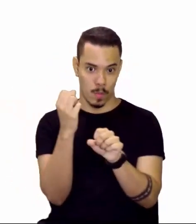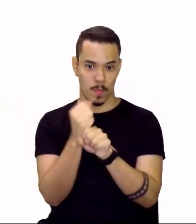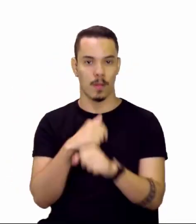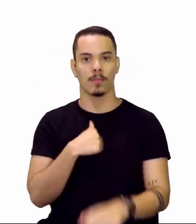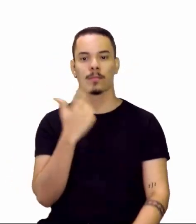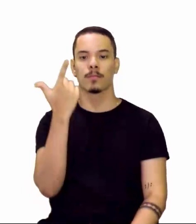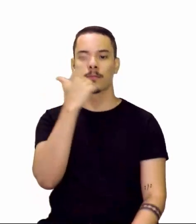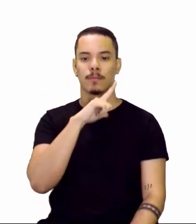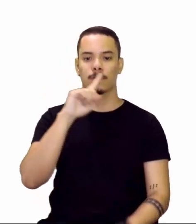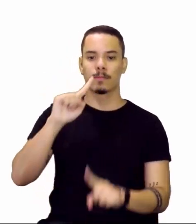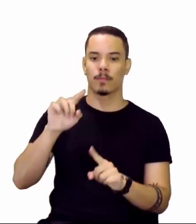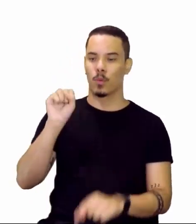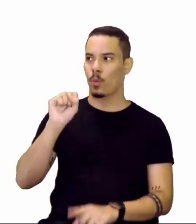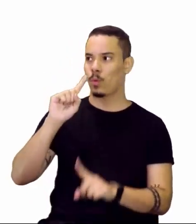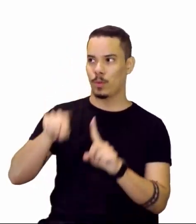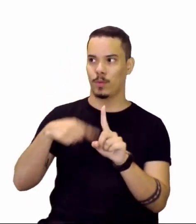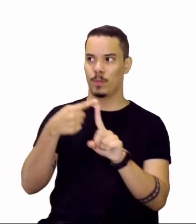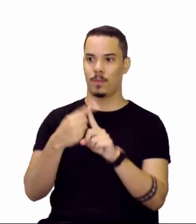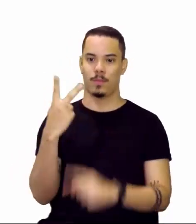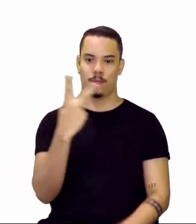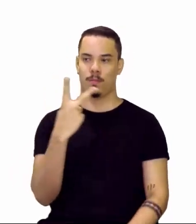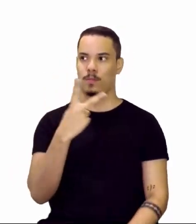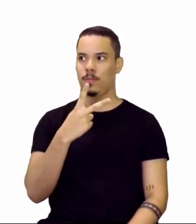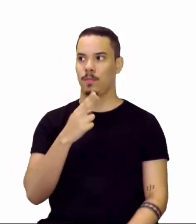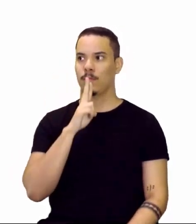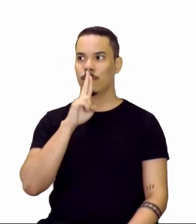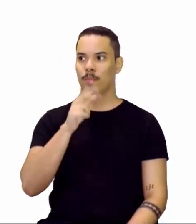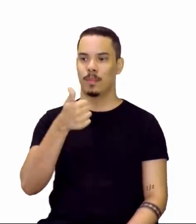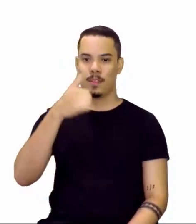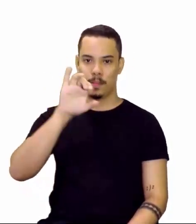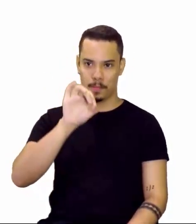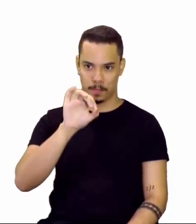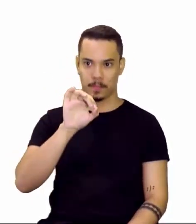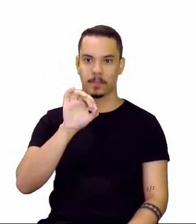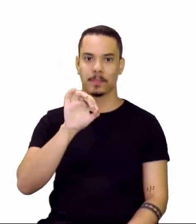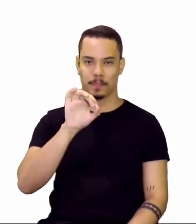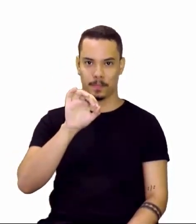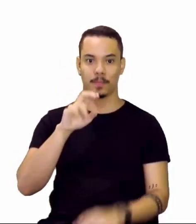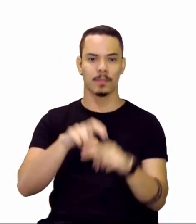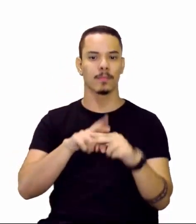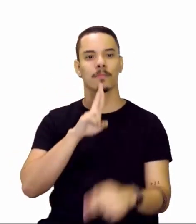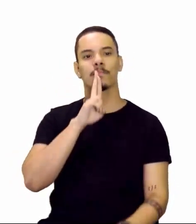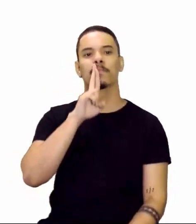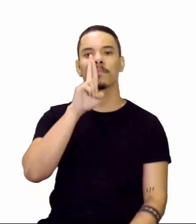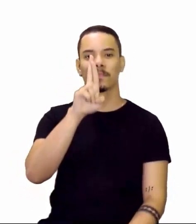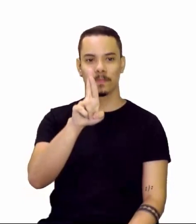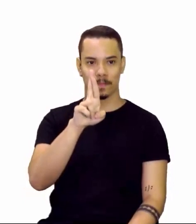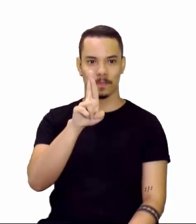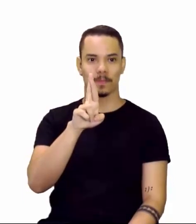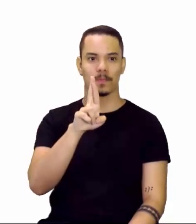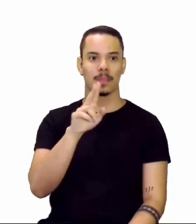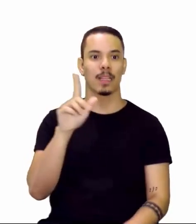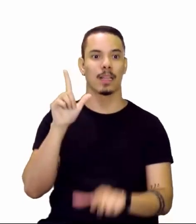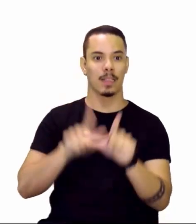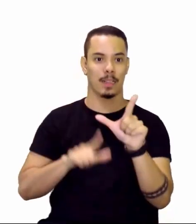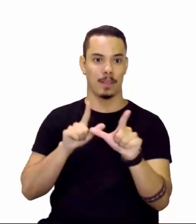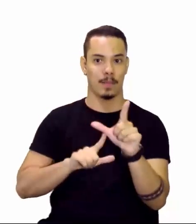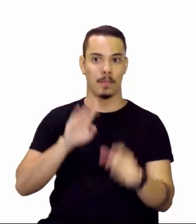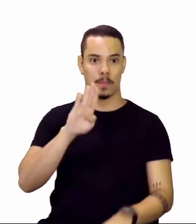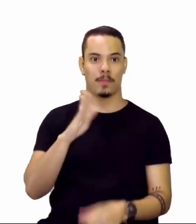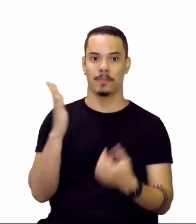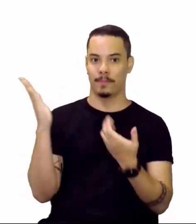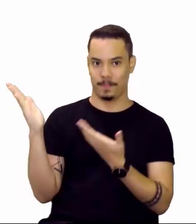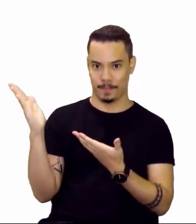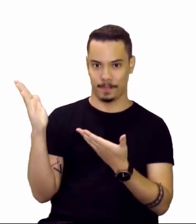caso aqui vai ser mais 2, que dá 10. E aí a gente achou a nossa alternativa correta como a letra B.